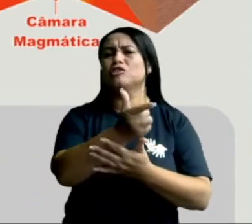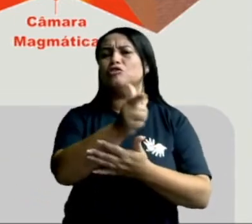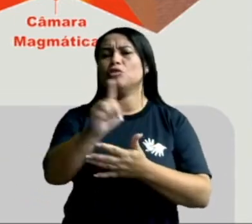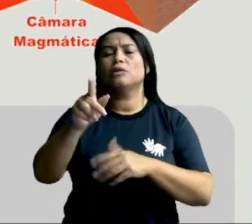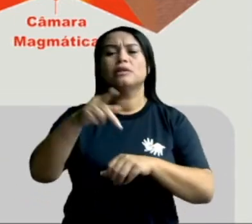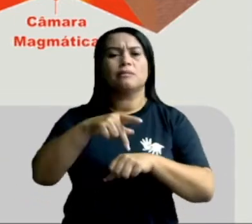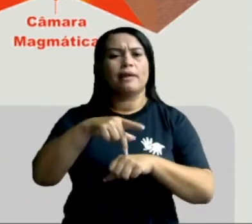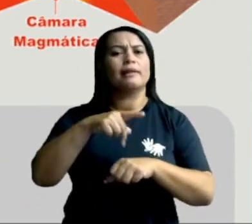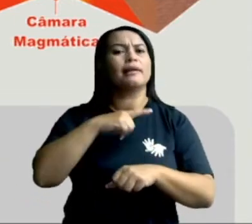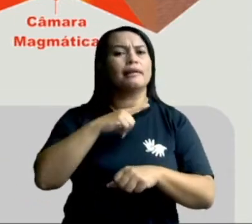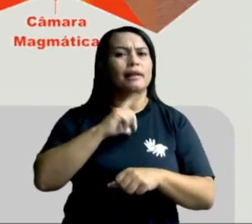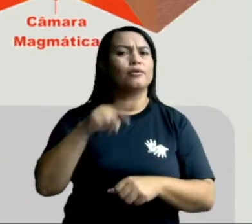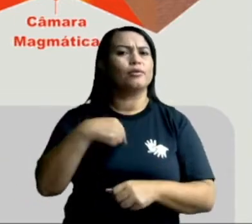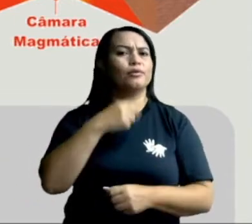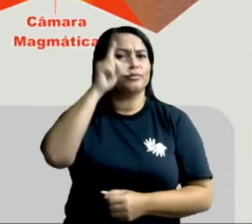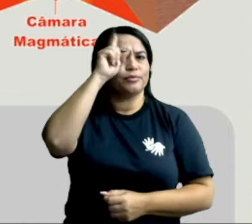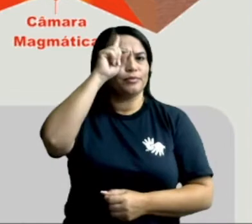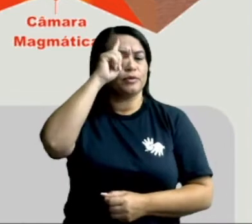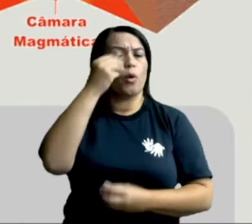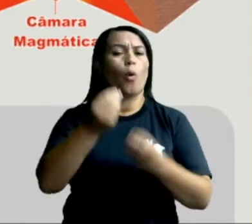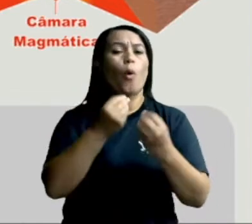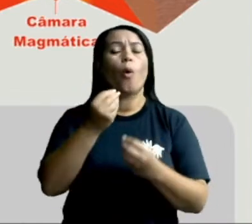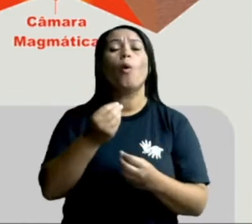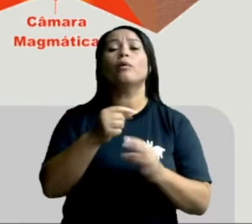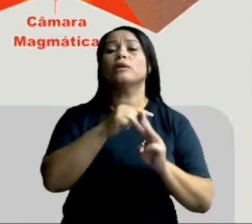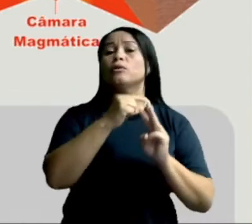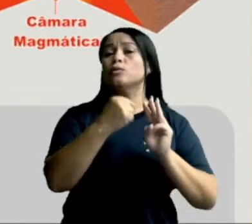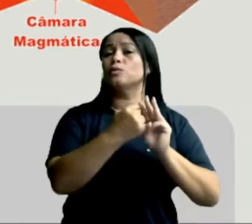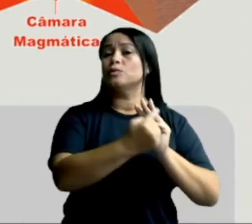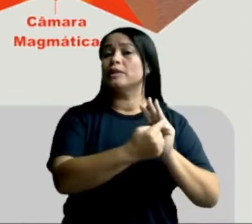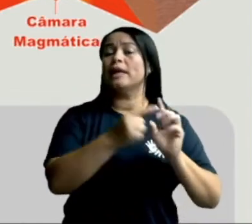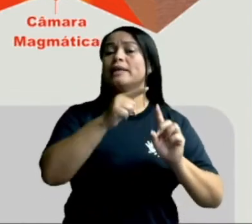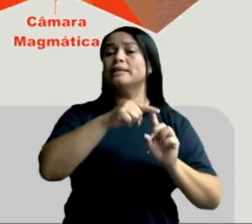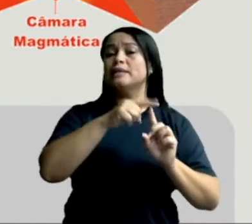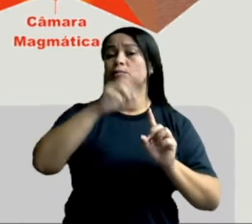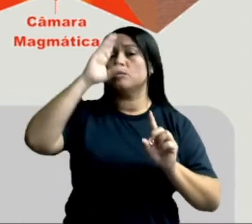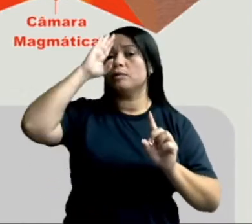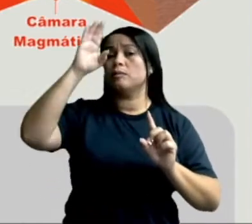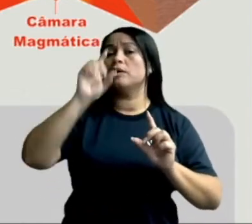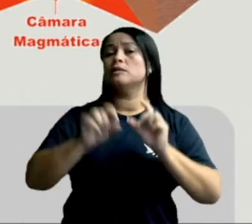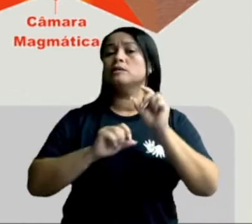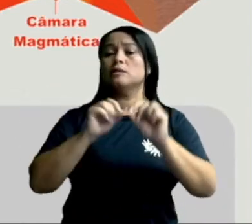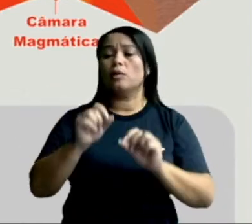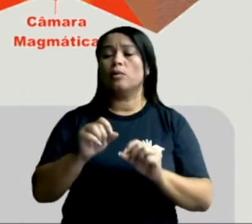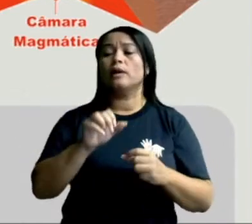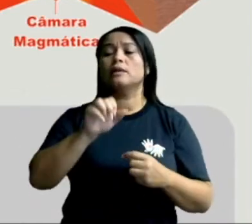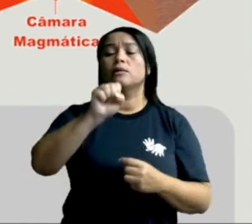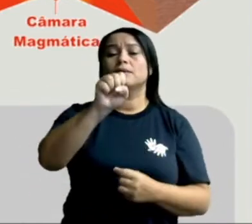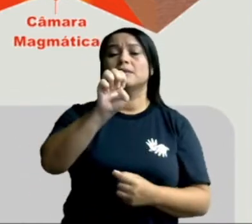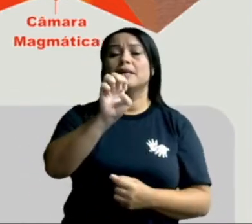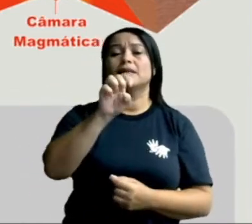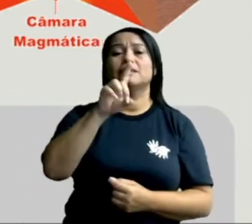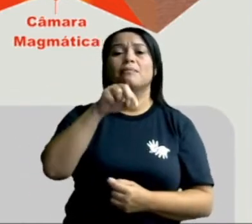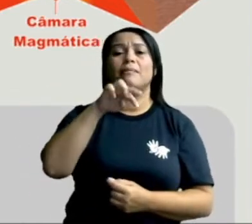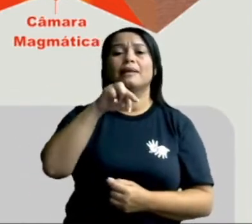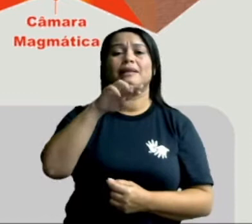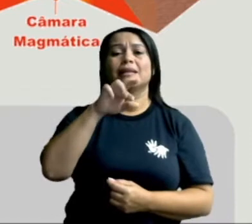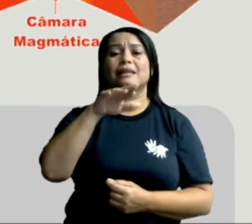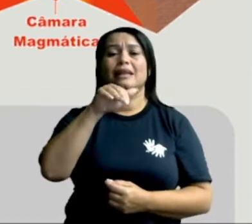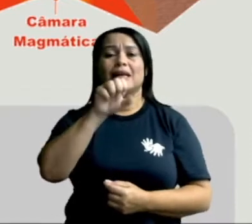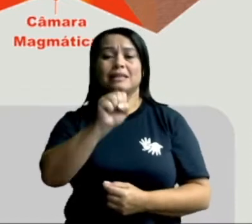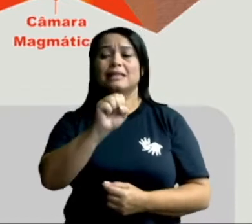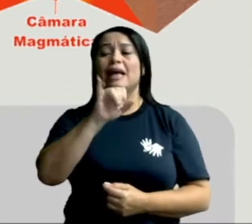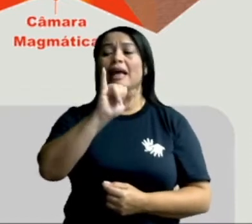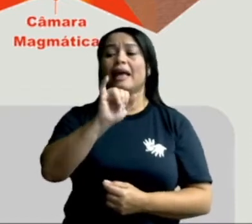no nosso cotidiano. Então, os três tipos de rochas principais são as rochas sedimentares, as rochas